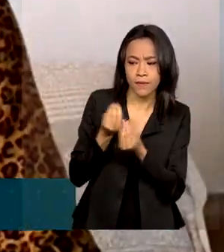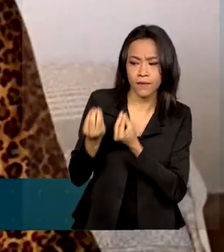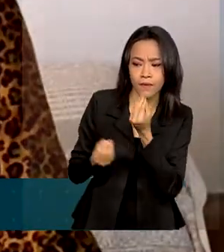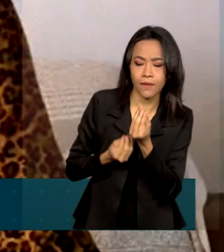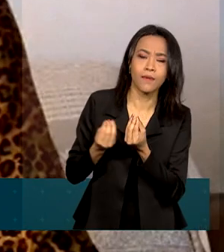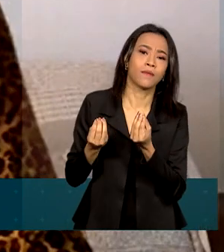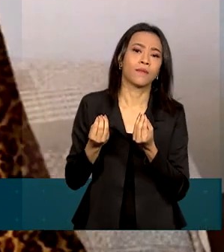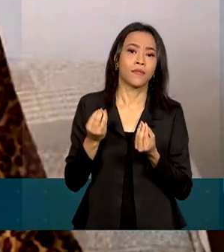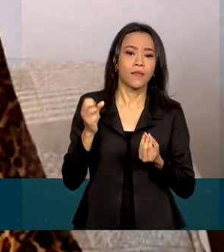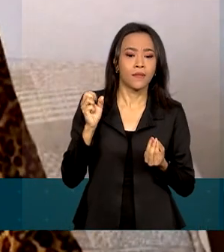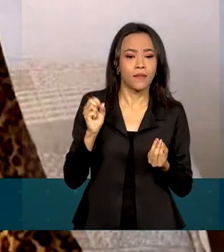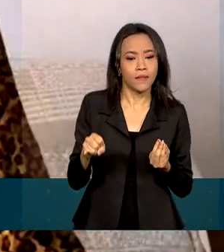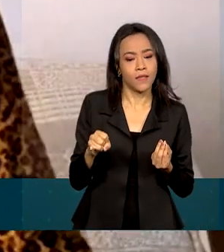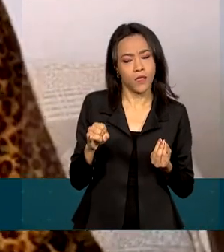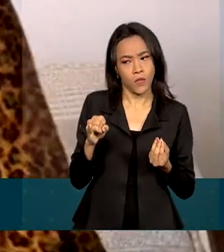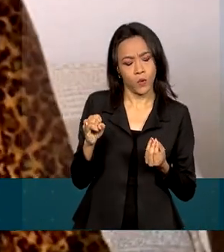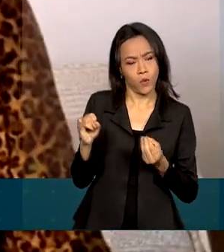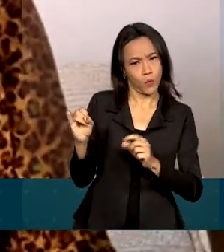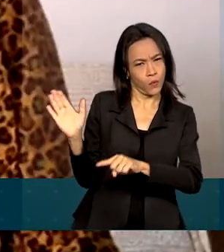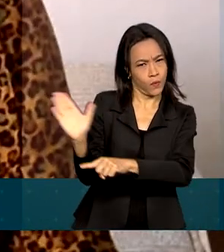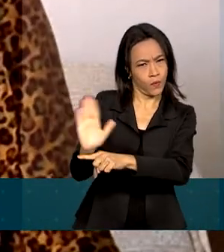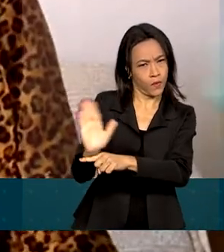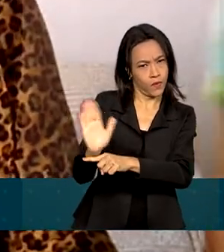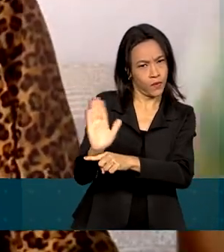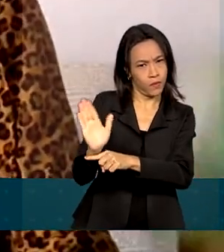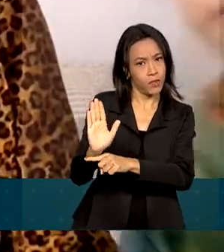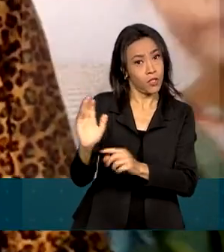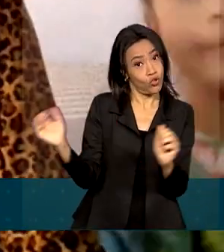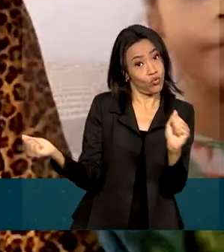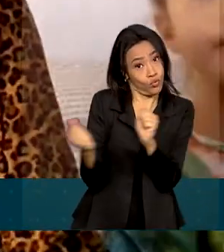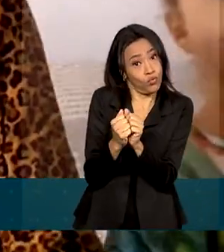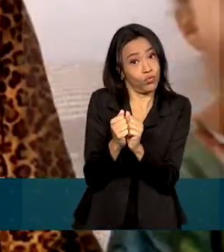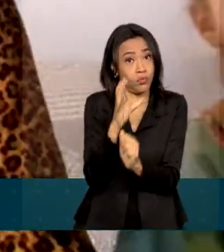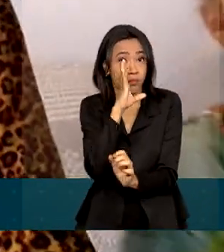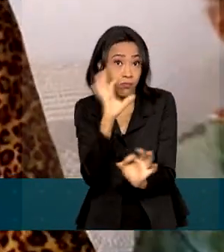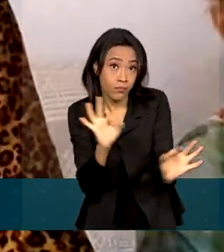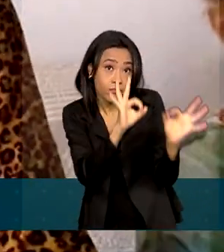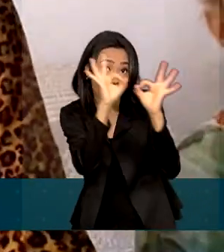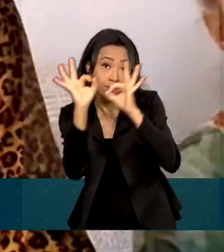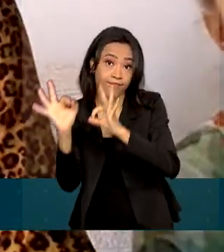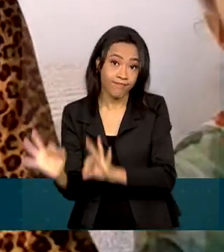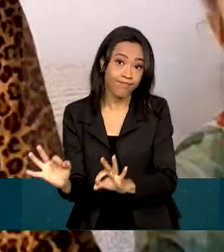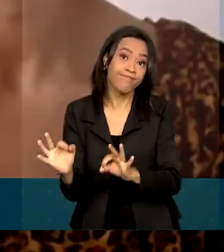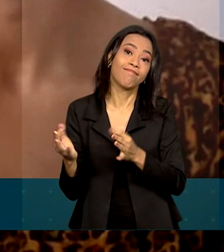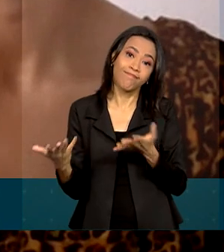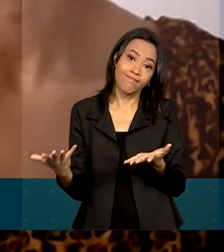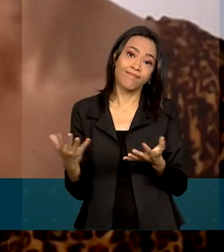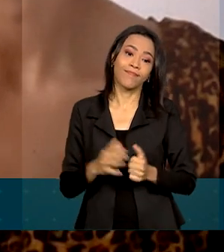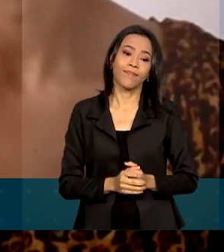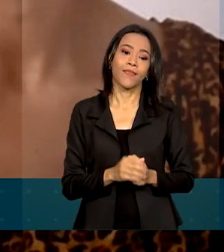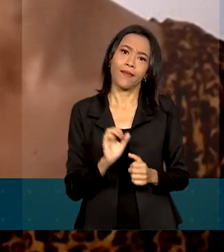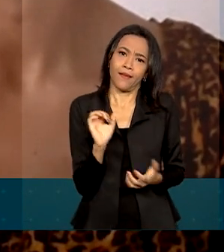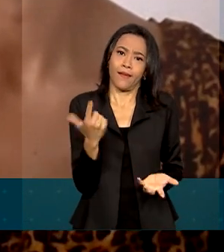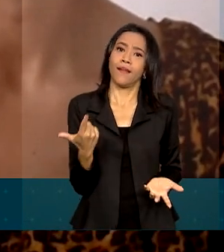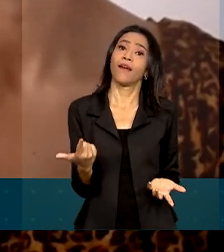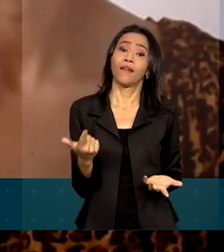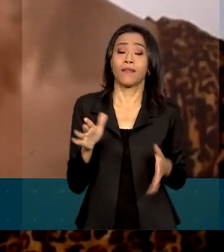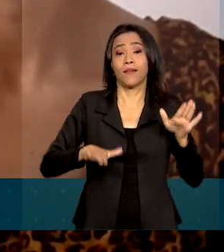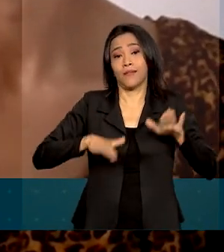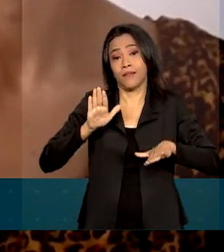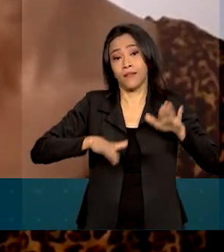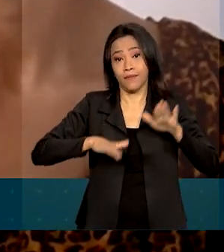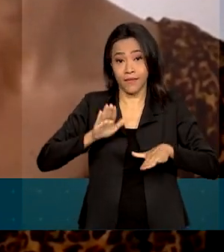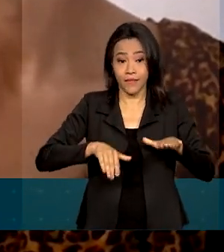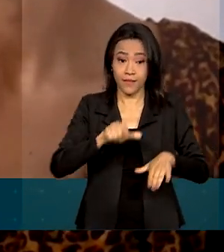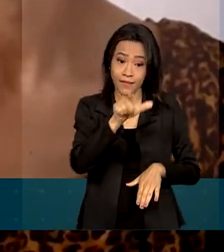for alguma coisa, tipo um filme, que a gente possa assistir junto, a gente dá preferência a isso. Mas é claro que, às vezes,